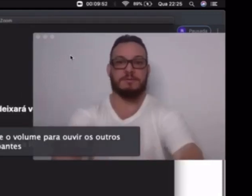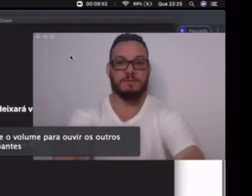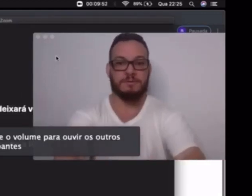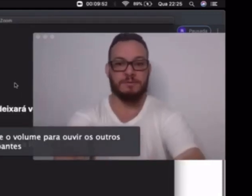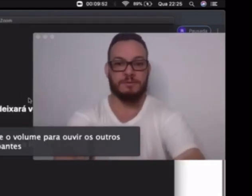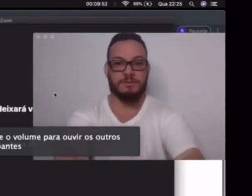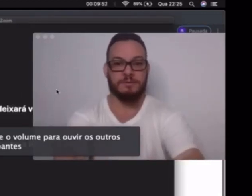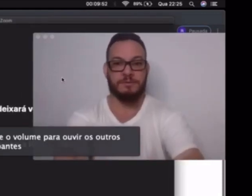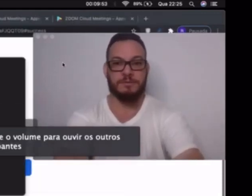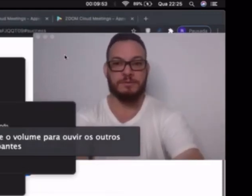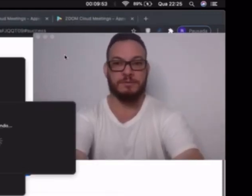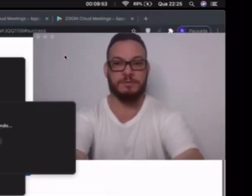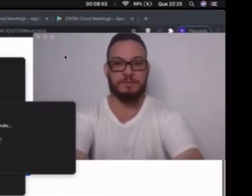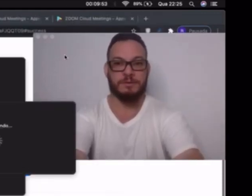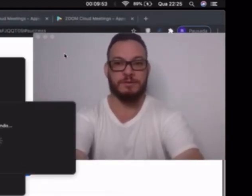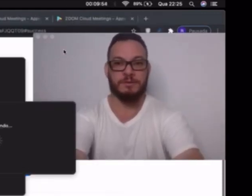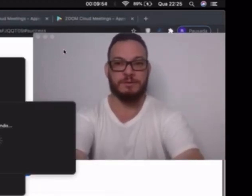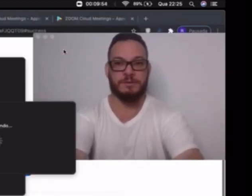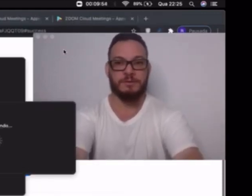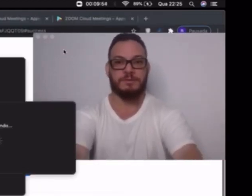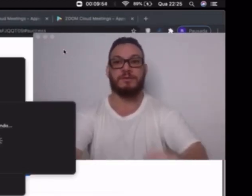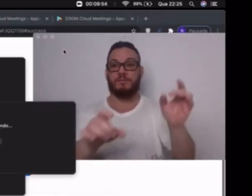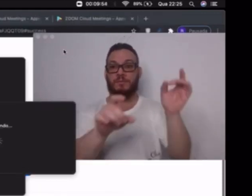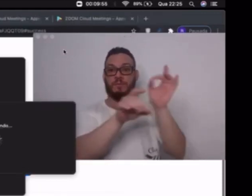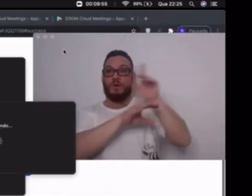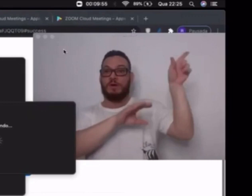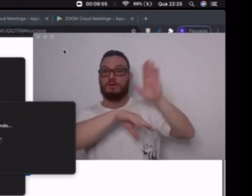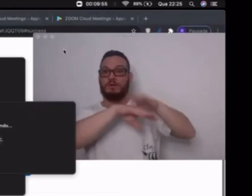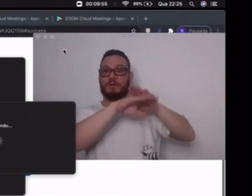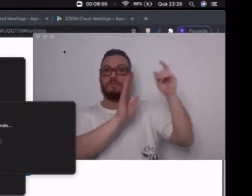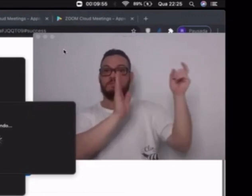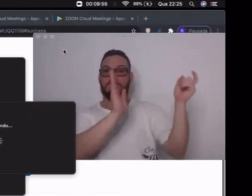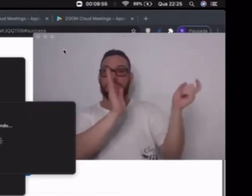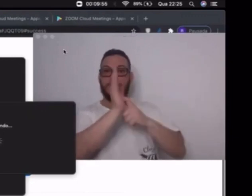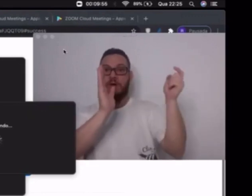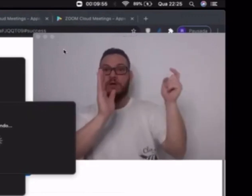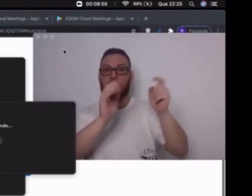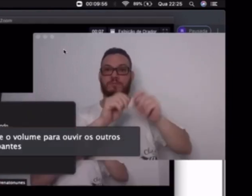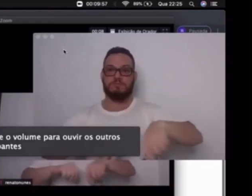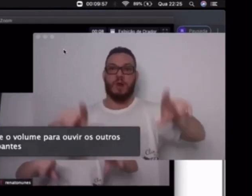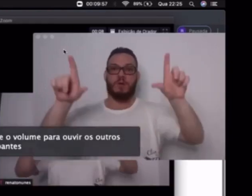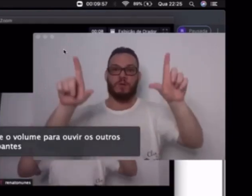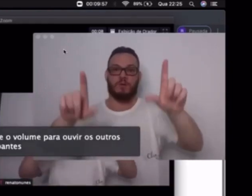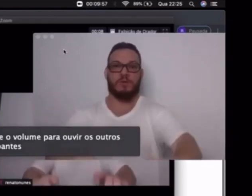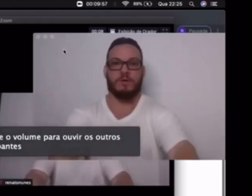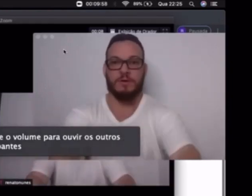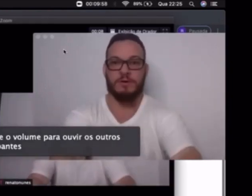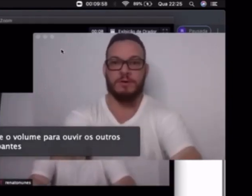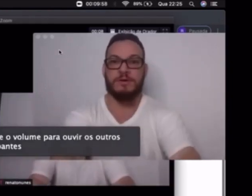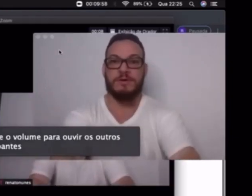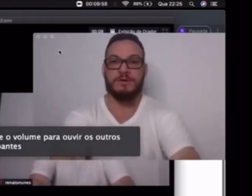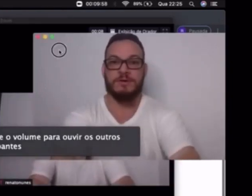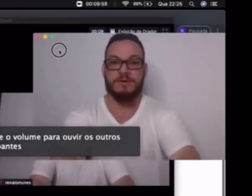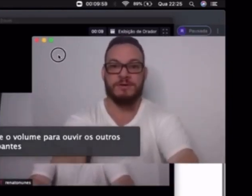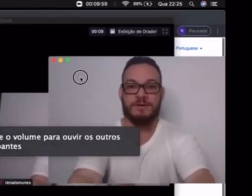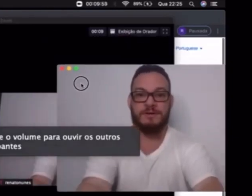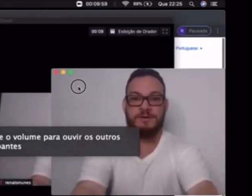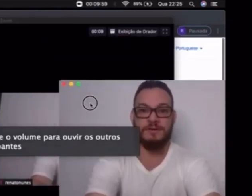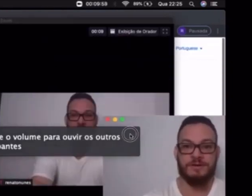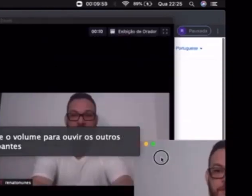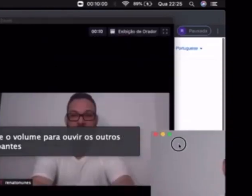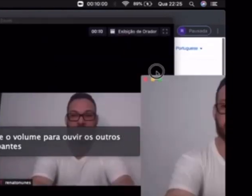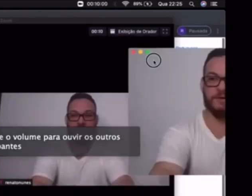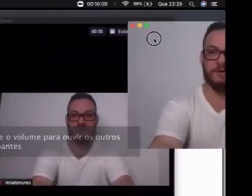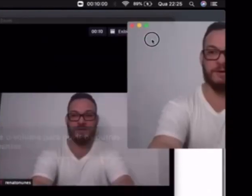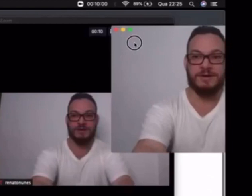Quando você seguir e entrar, tem que esperar a pessoa que está organizando lá, gerenciando, liberar a sua entrada. E aí, o que aconteceu.